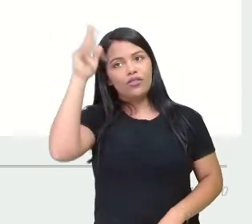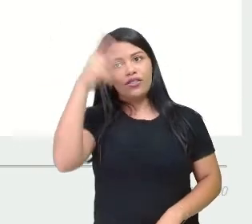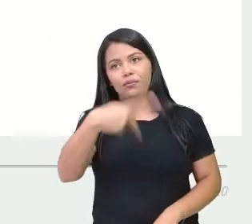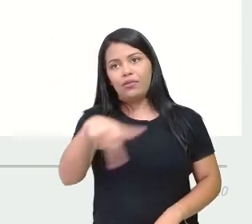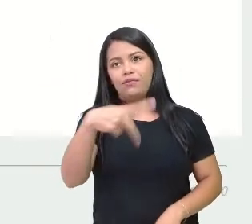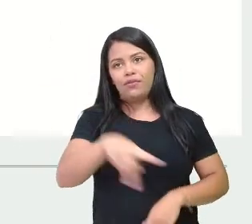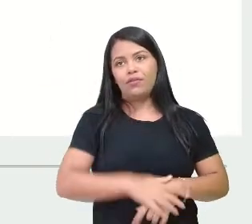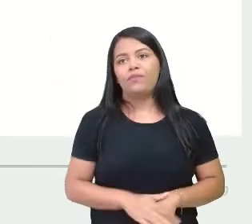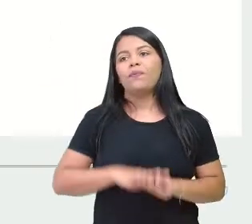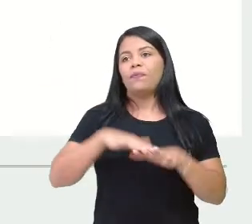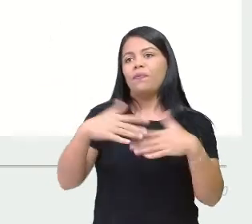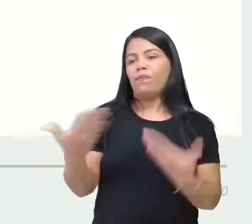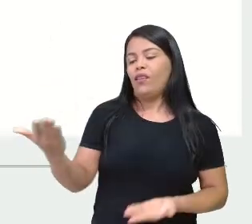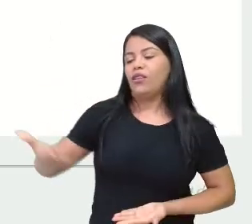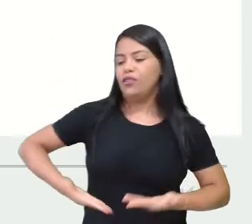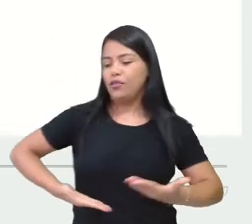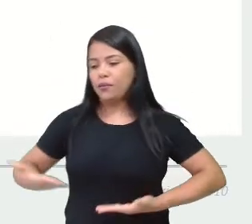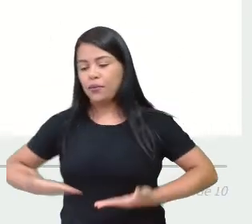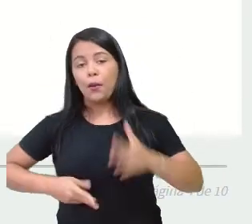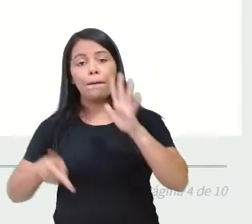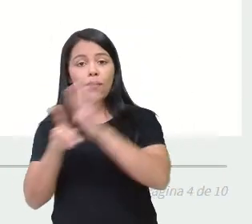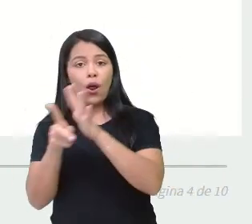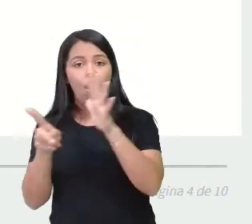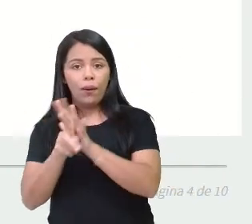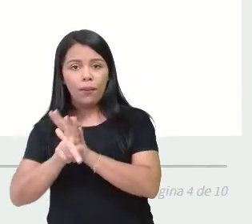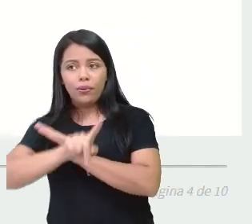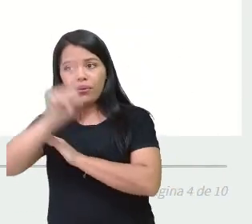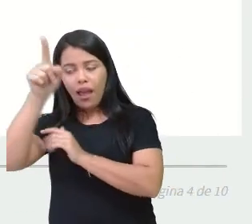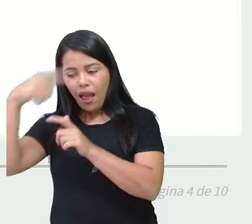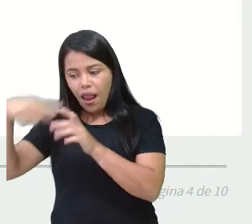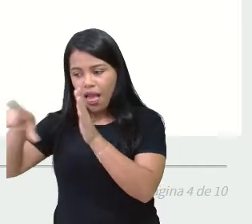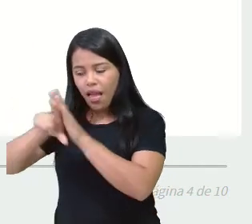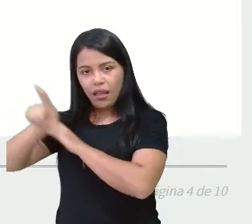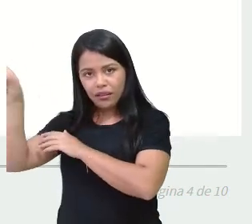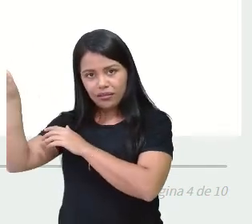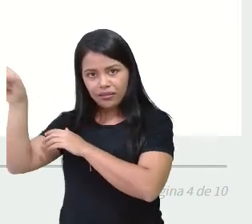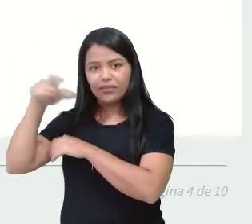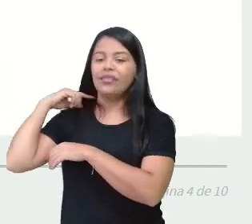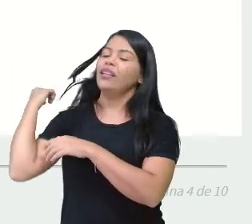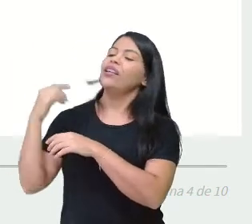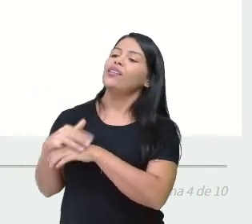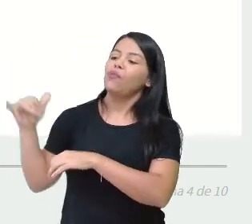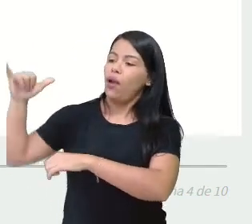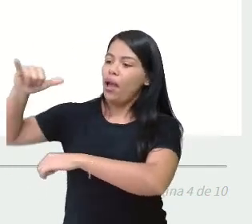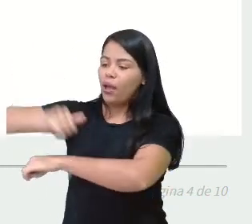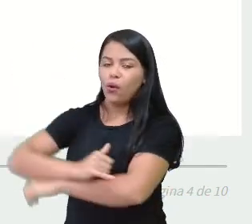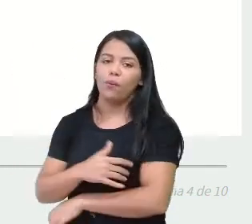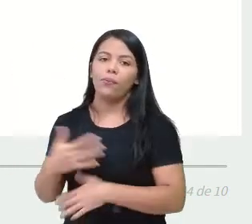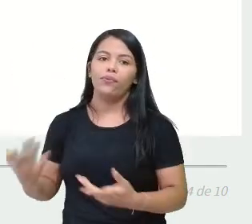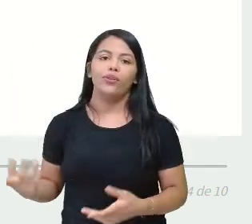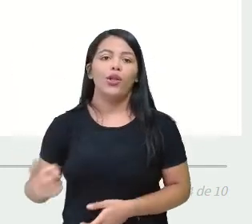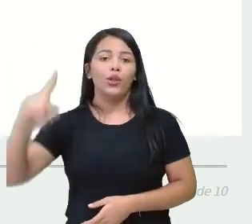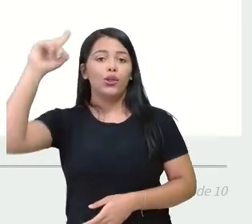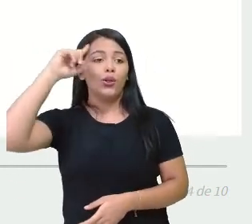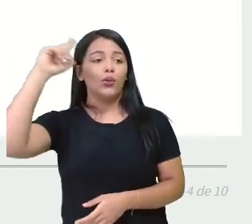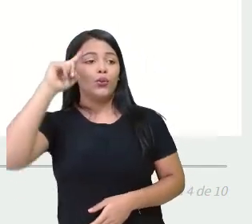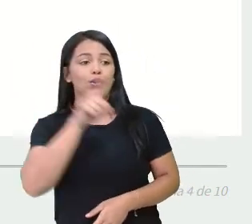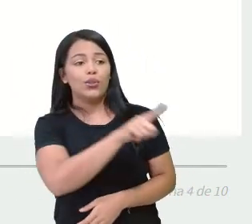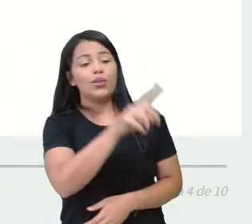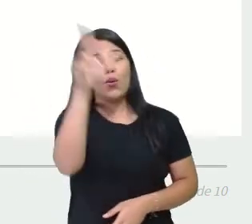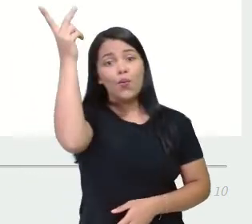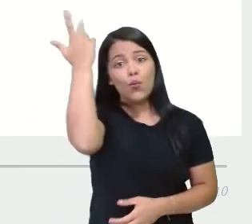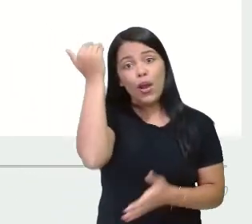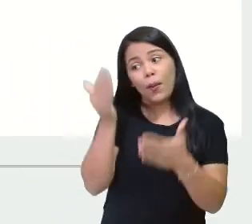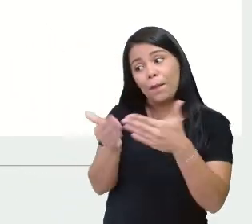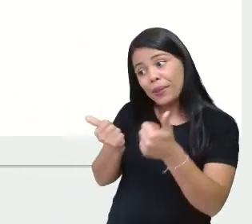funcionário da agência já estava ficando tonto. Todo dia o Zé Coelho pedia outra passagem. Nossa! E com